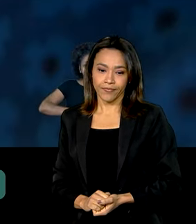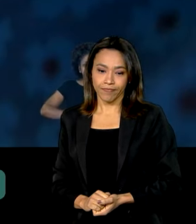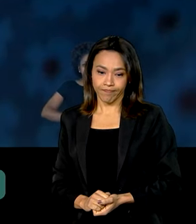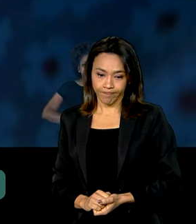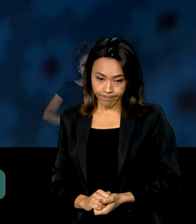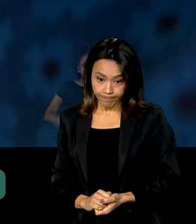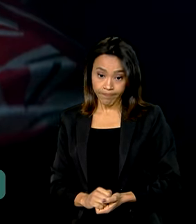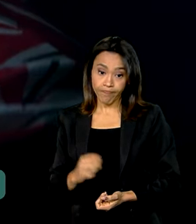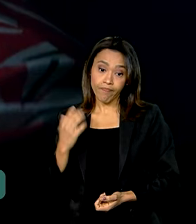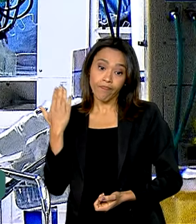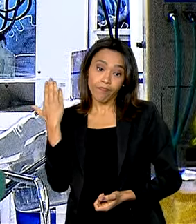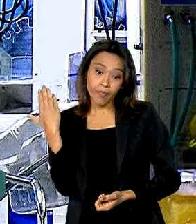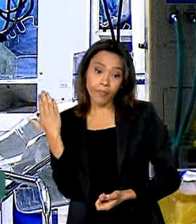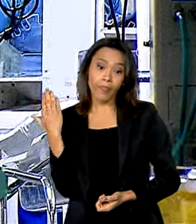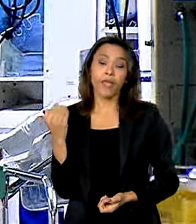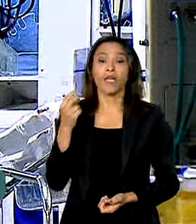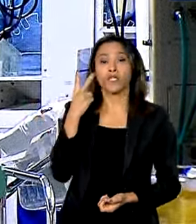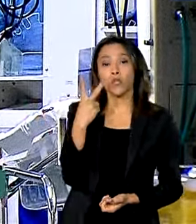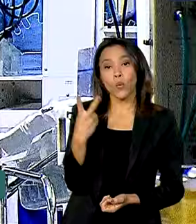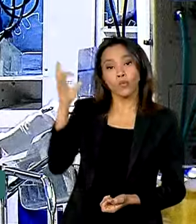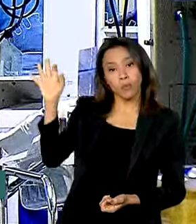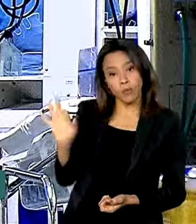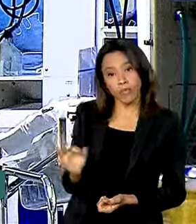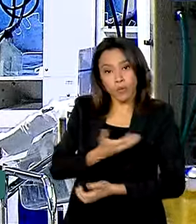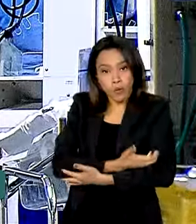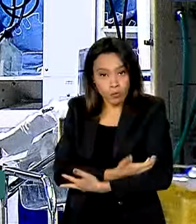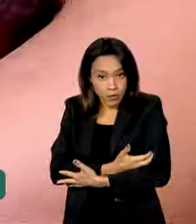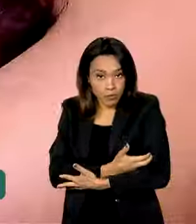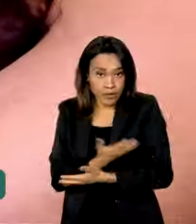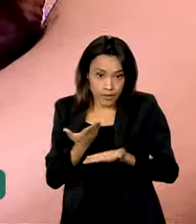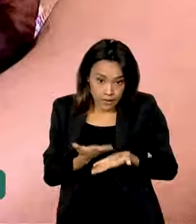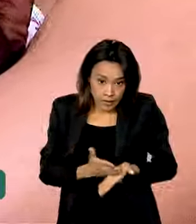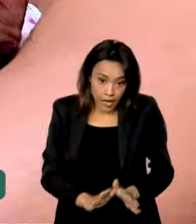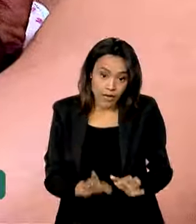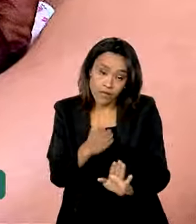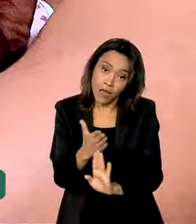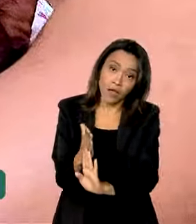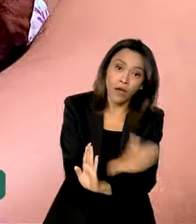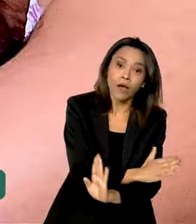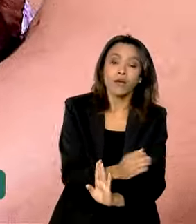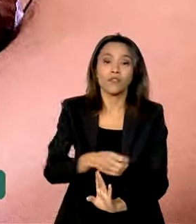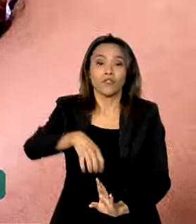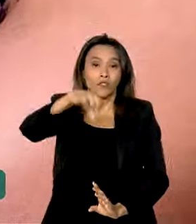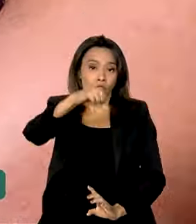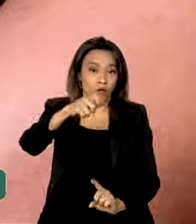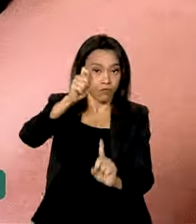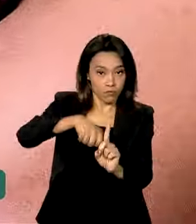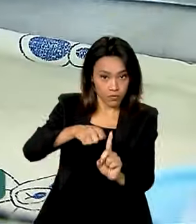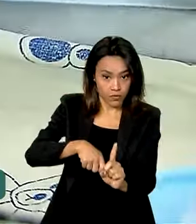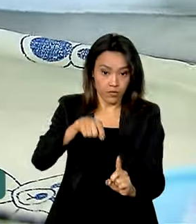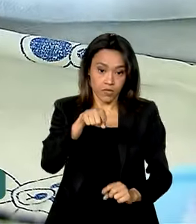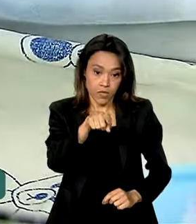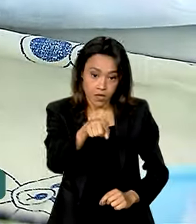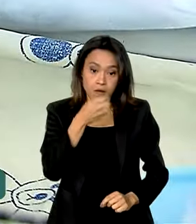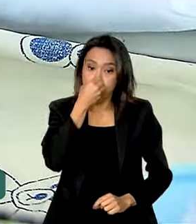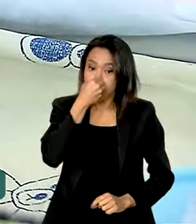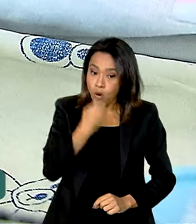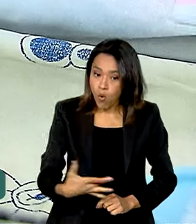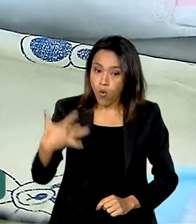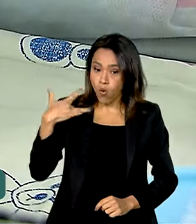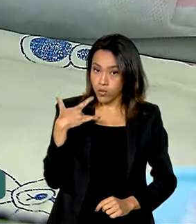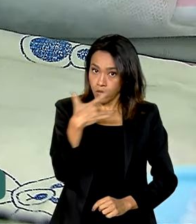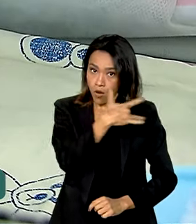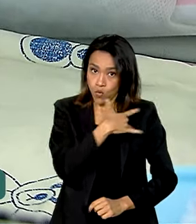Cerca de 12% dos bebês que nascem no país são prematuros. Para uma boa recuperação, o leite